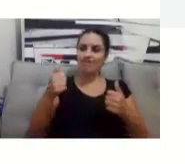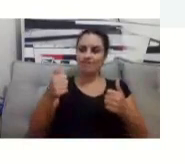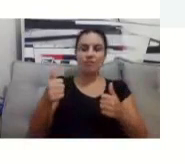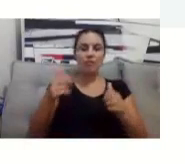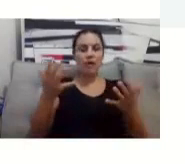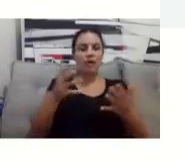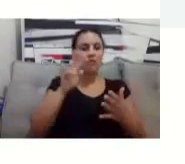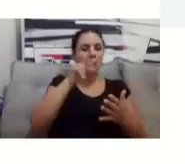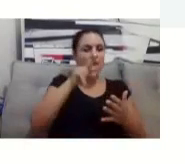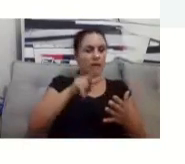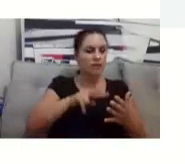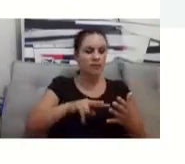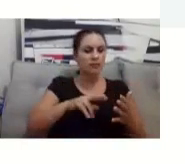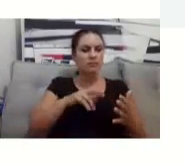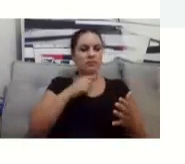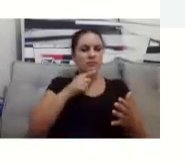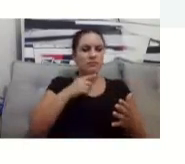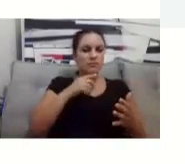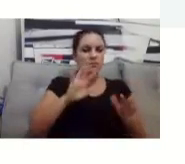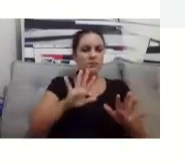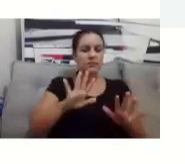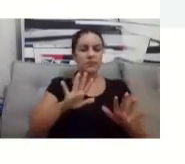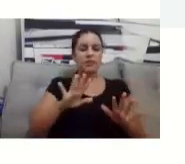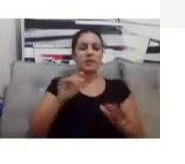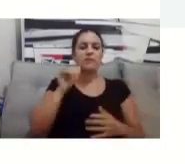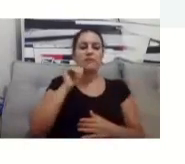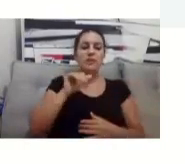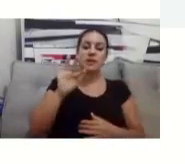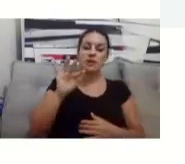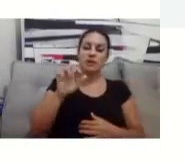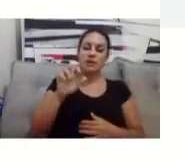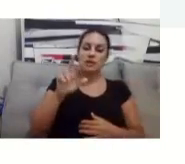só um minutinho, Fernanda, só para eu olhar aqui,